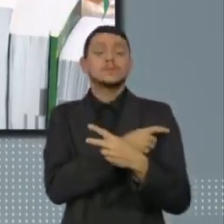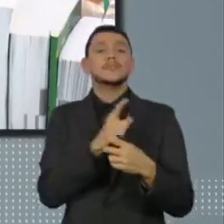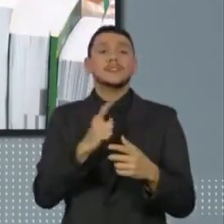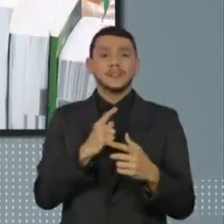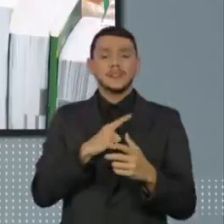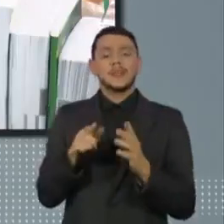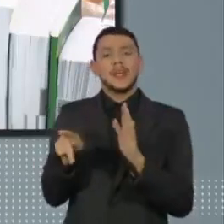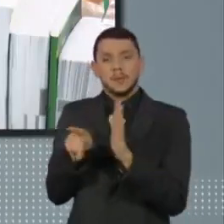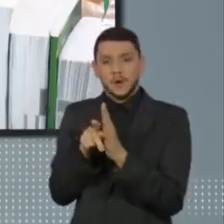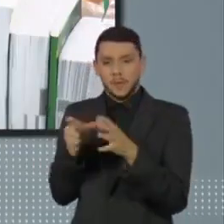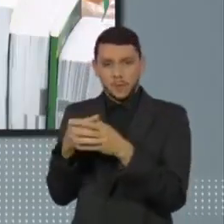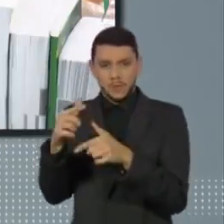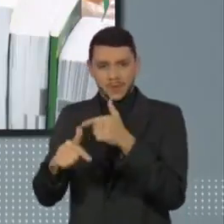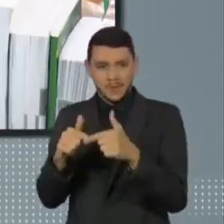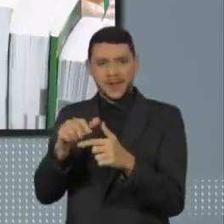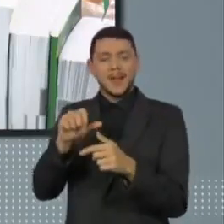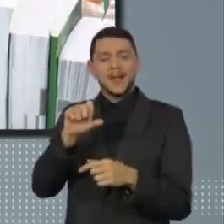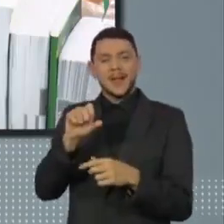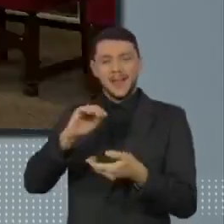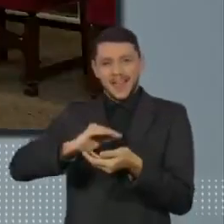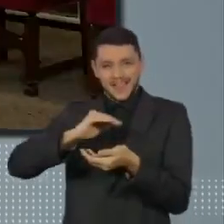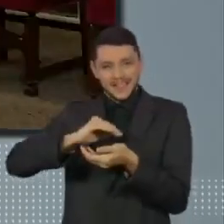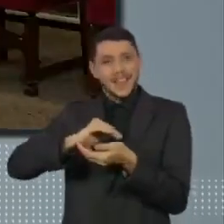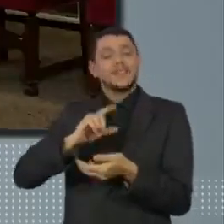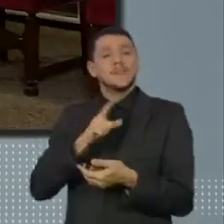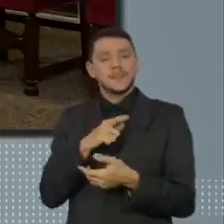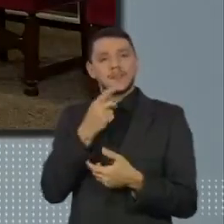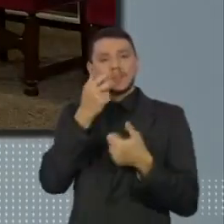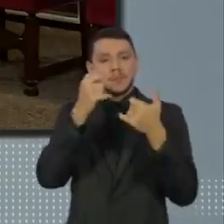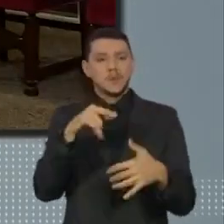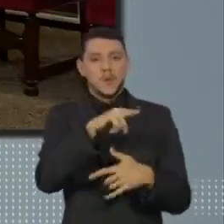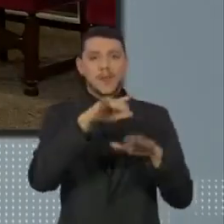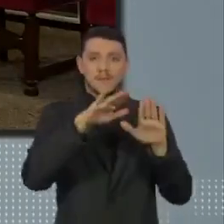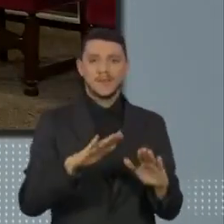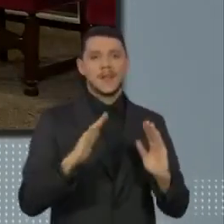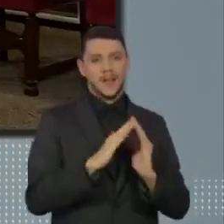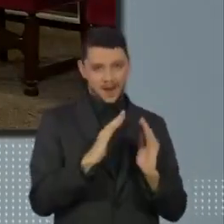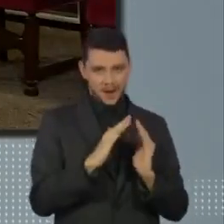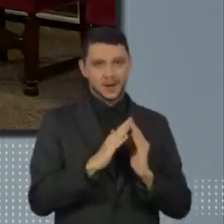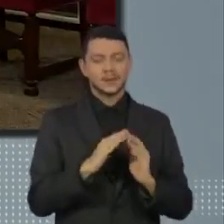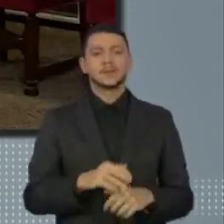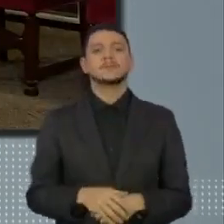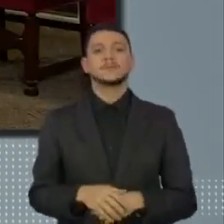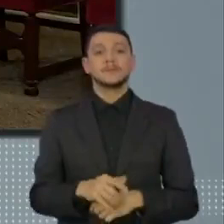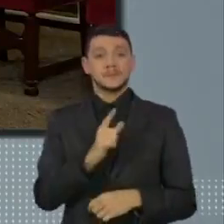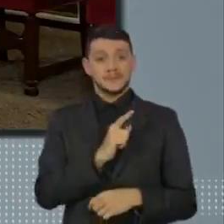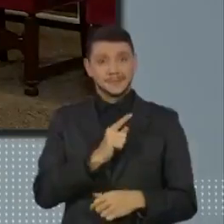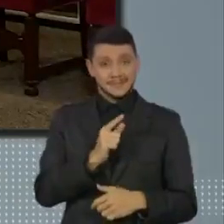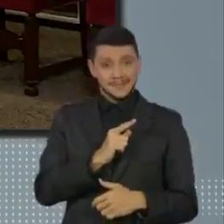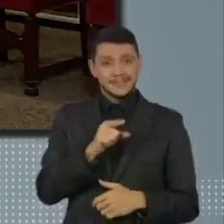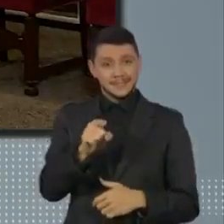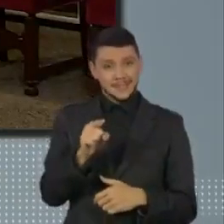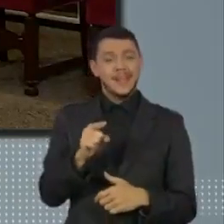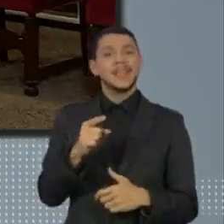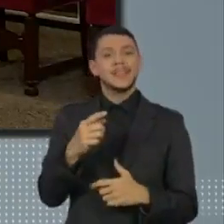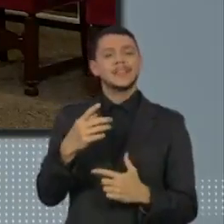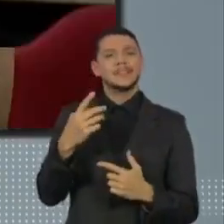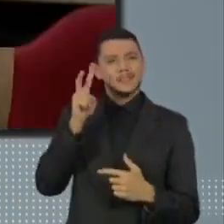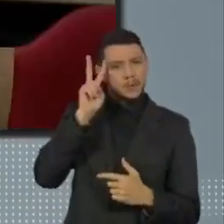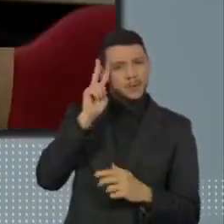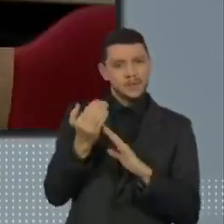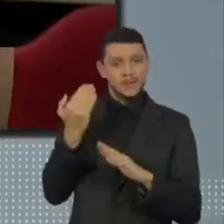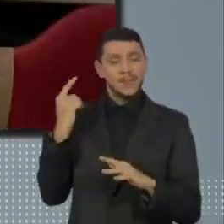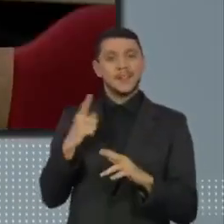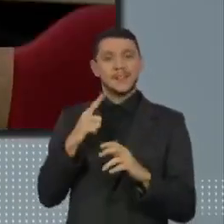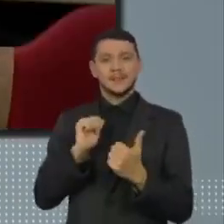STF, está em isolamento em casa. Na terça-feira, ele foi empossado, ministro substituto do Tribunal Superior